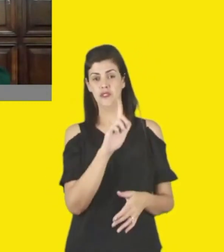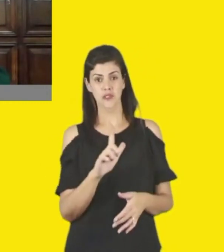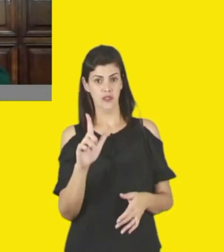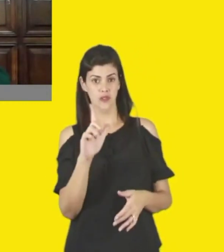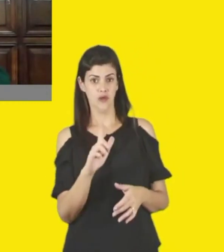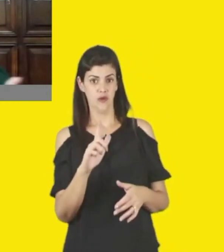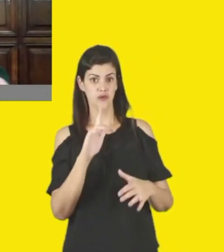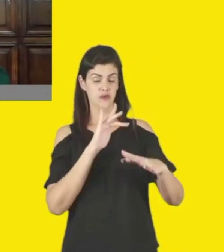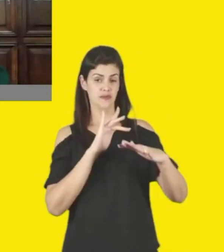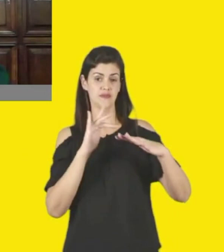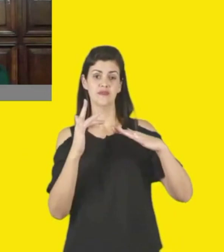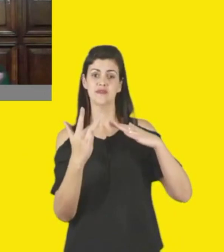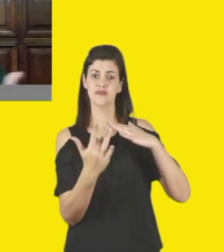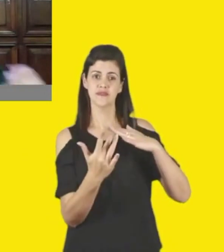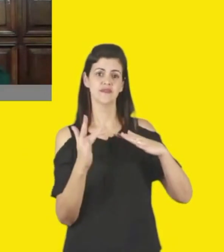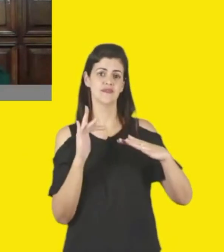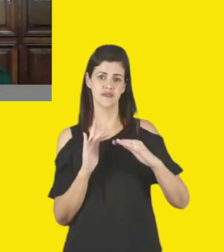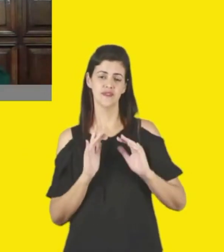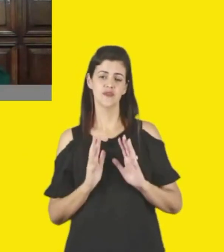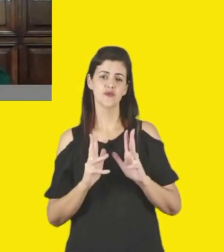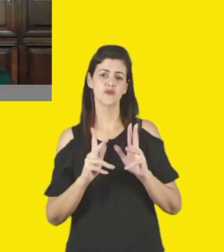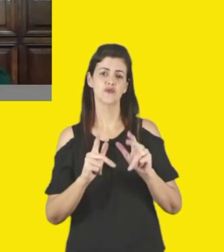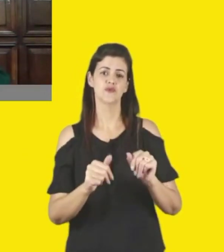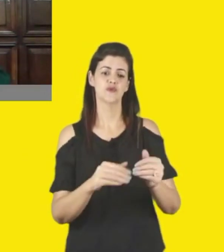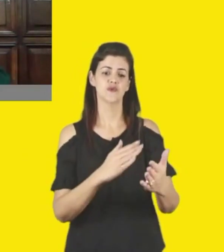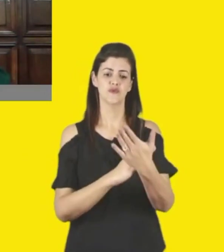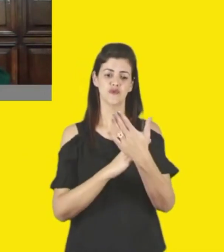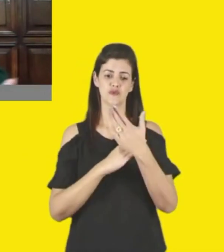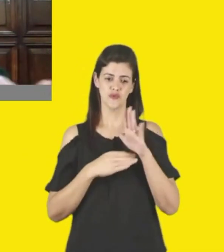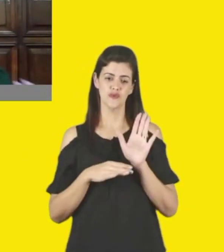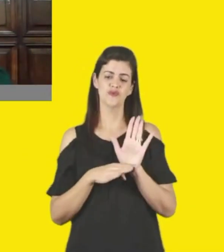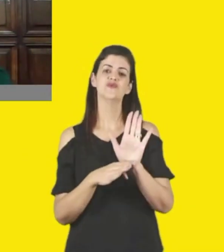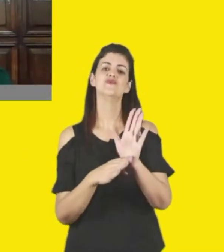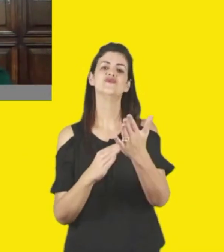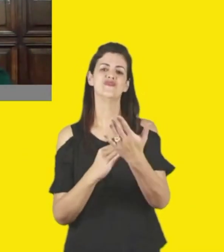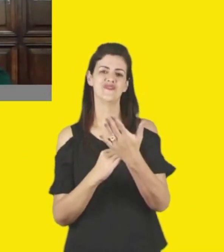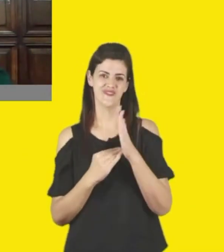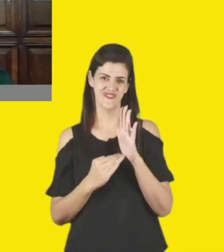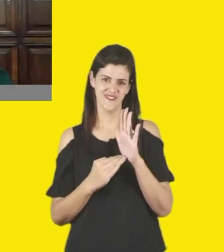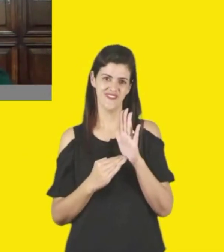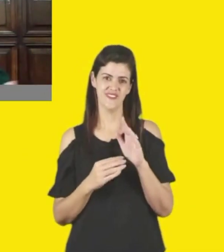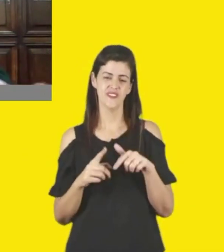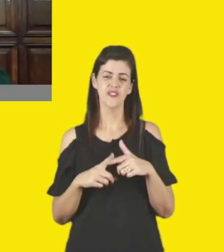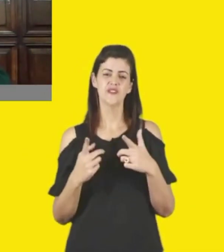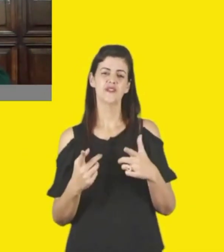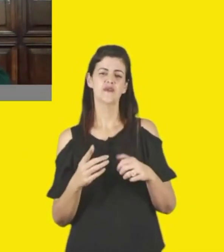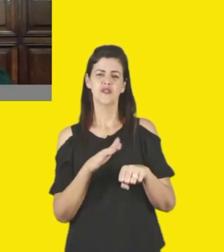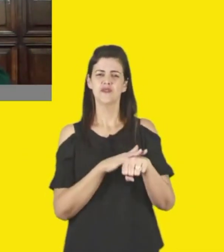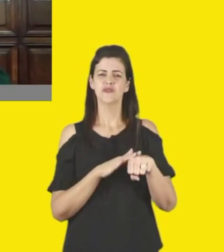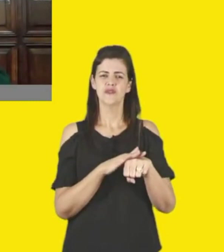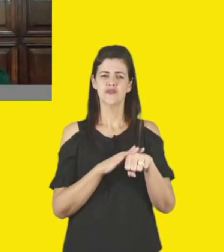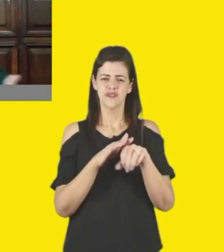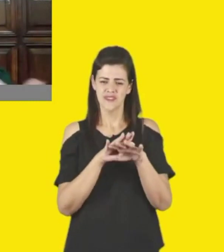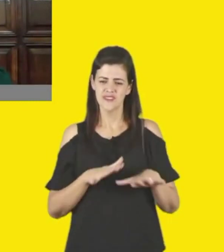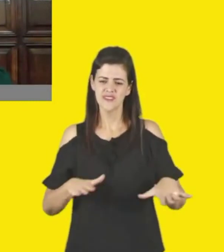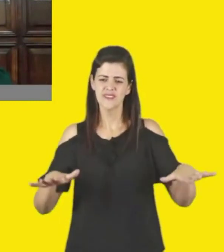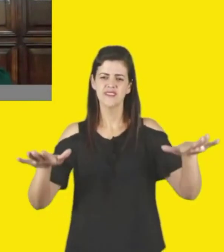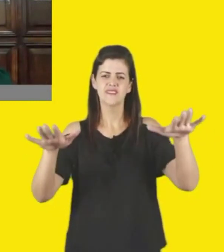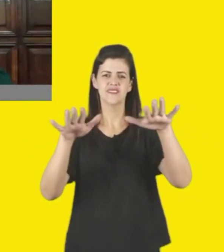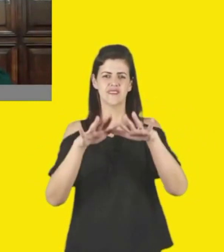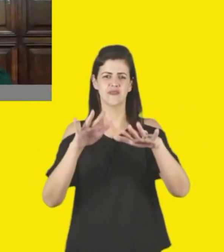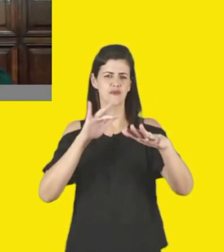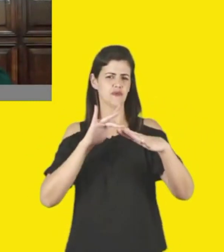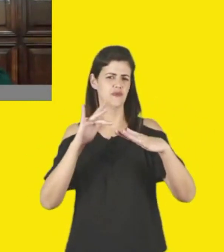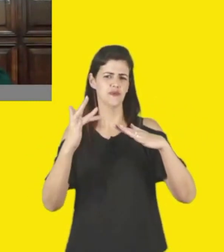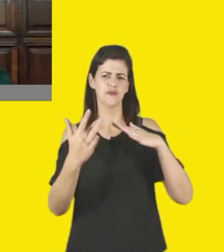sociais e tudo isso, olha o que possibilita a gente estar aqui hoje falando com todos os cantos ao mesmo tempo, recebendo